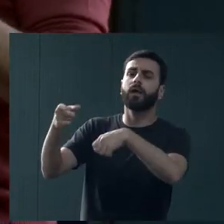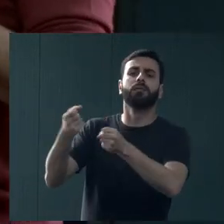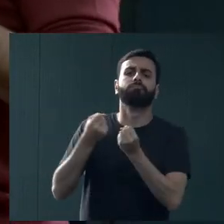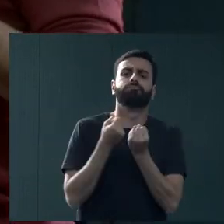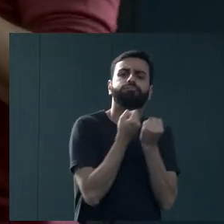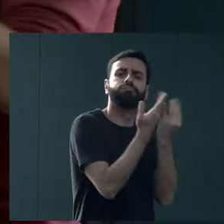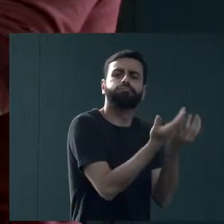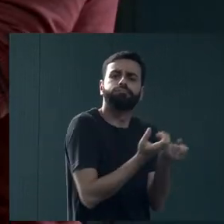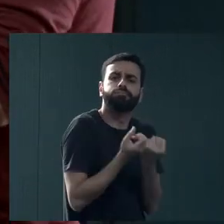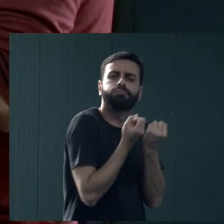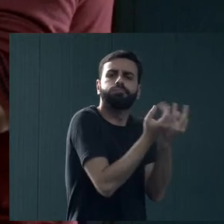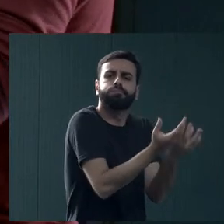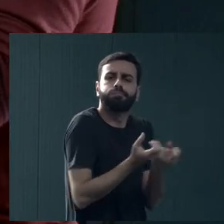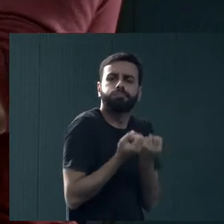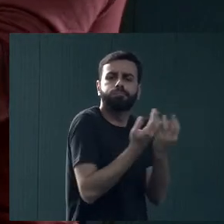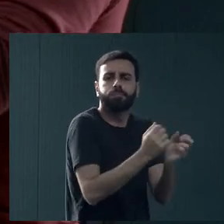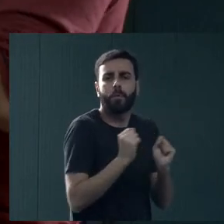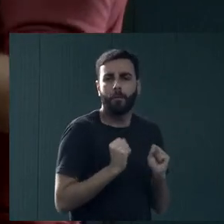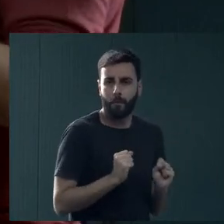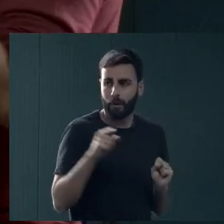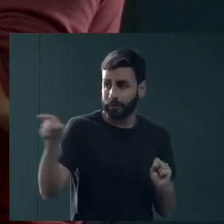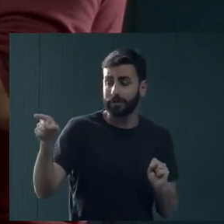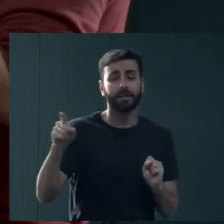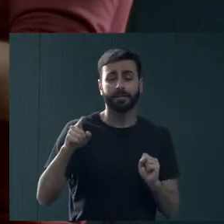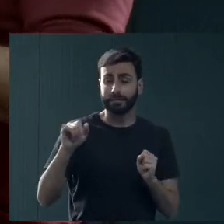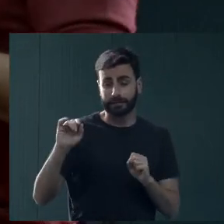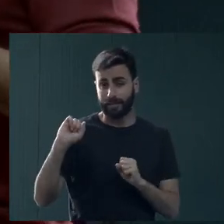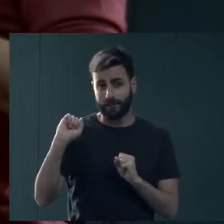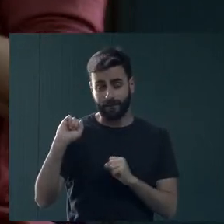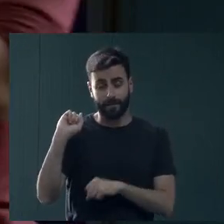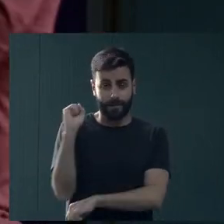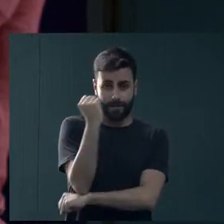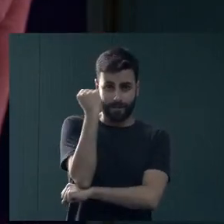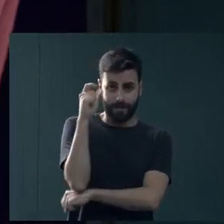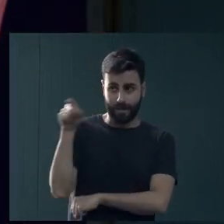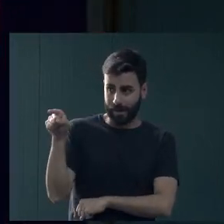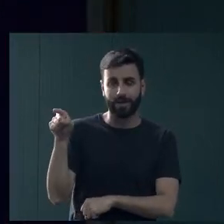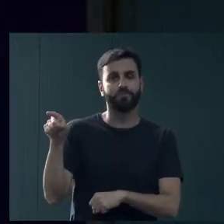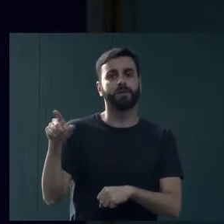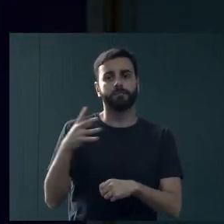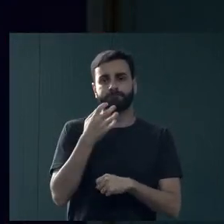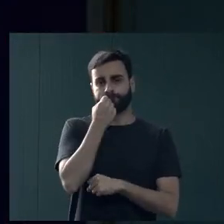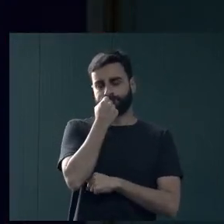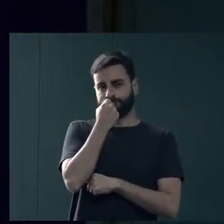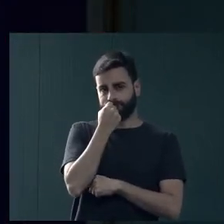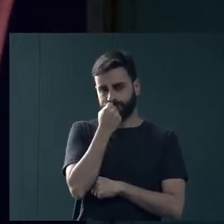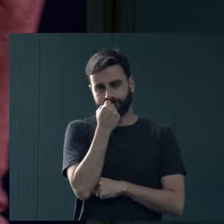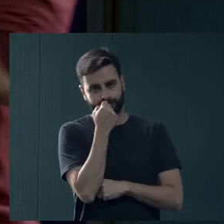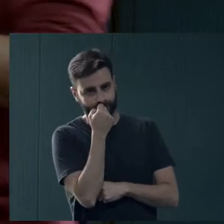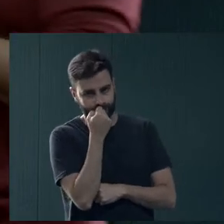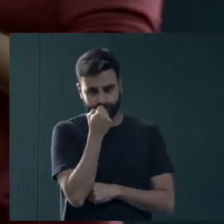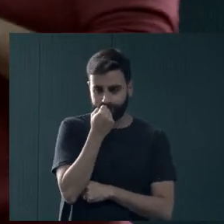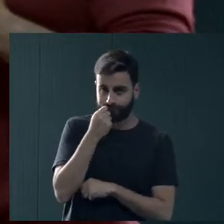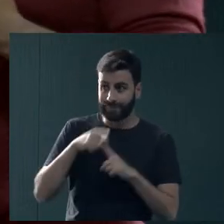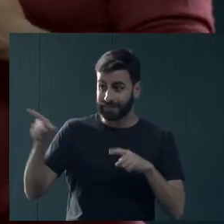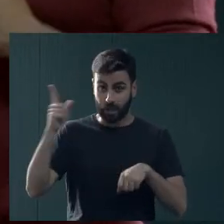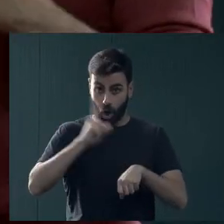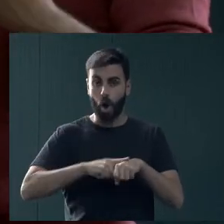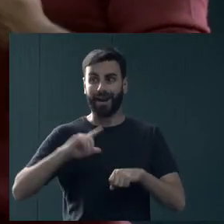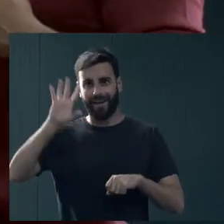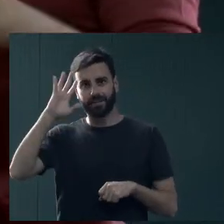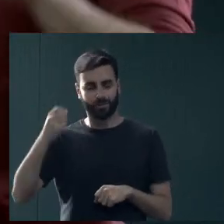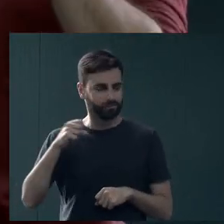Por quê? Talvez essas pessoas que têm necessidades mais graves, muitas vezes, elas custam buscar o serviço. Quando busca, se ela não é atendida,